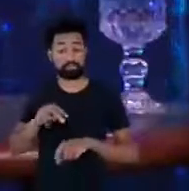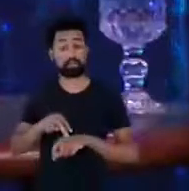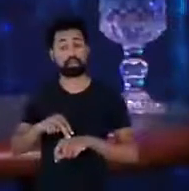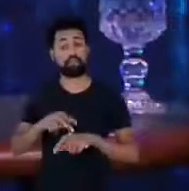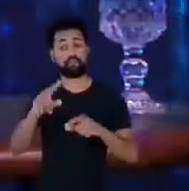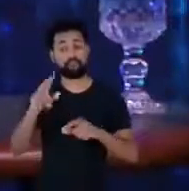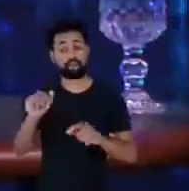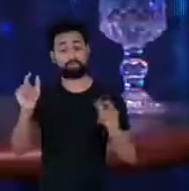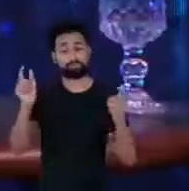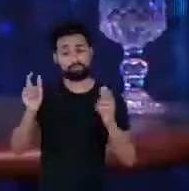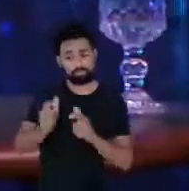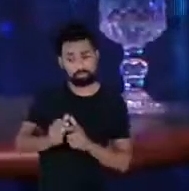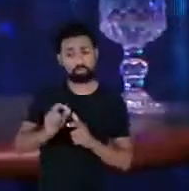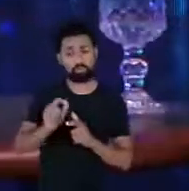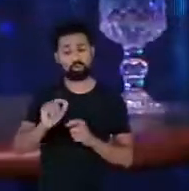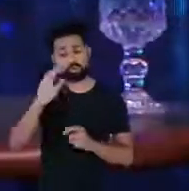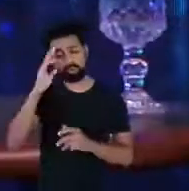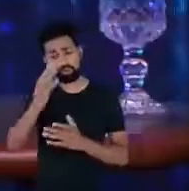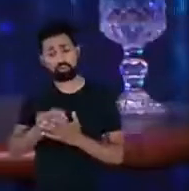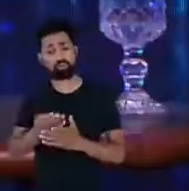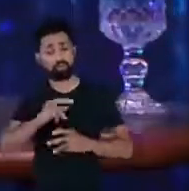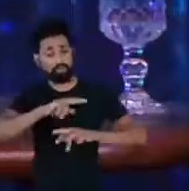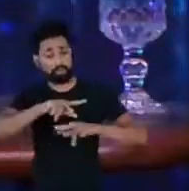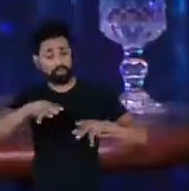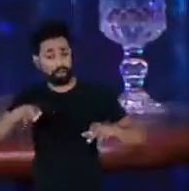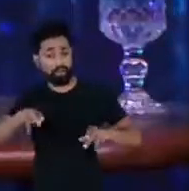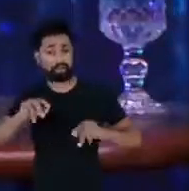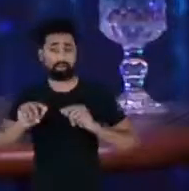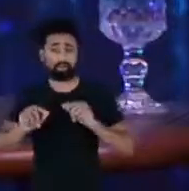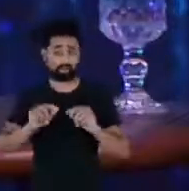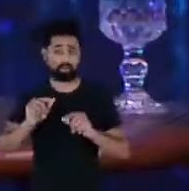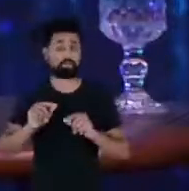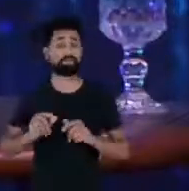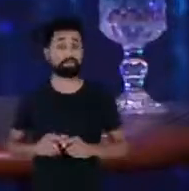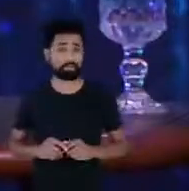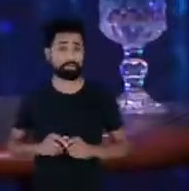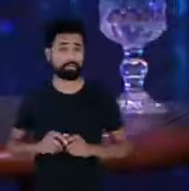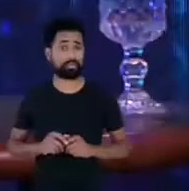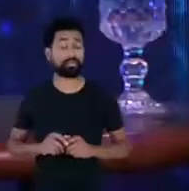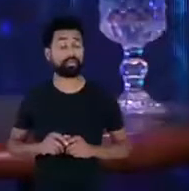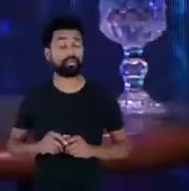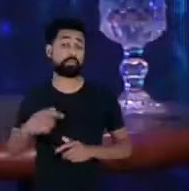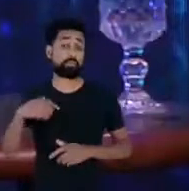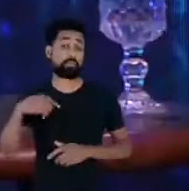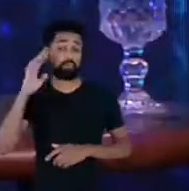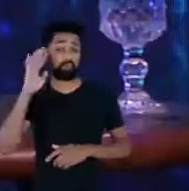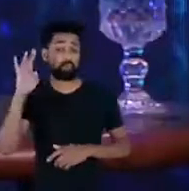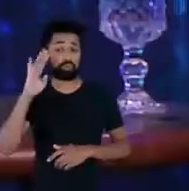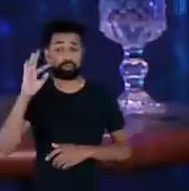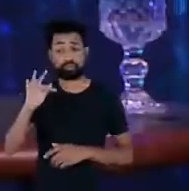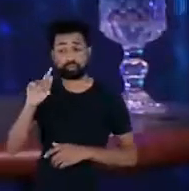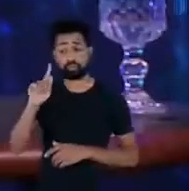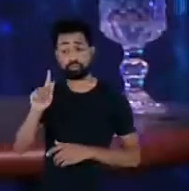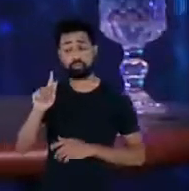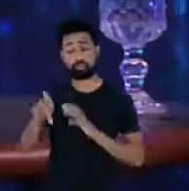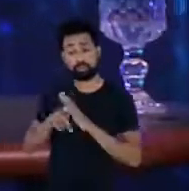risco eu acho que tem uma série de questões aí que eu acho que a maioria já imagina que o próprio FG Energia traga